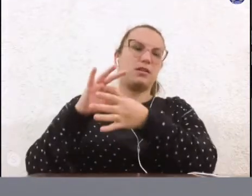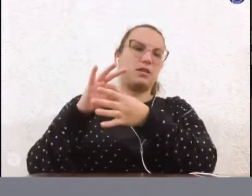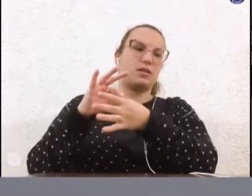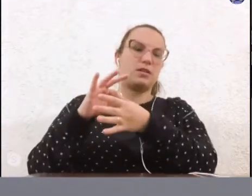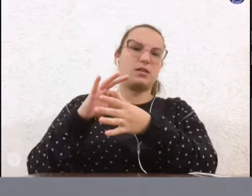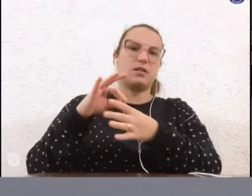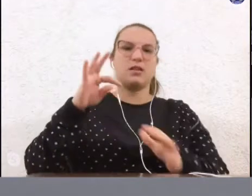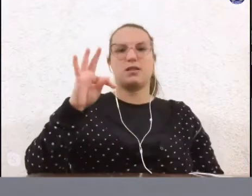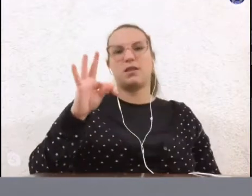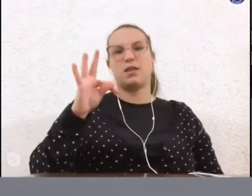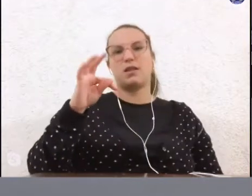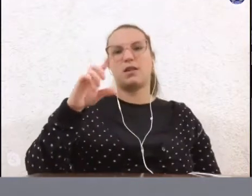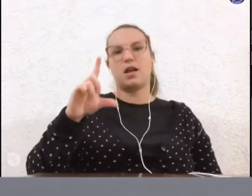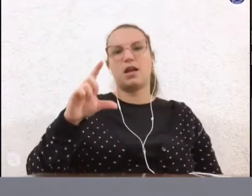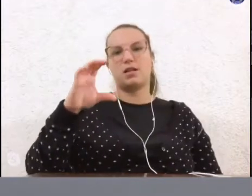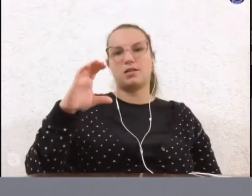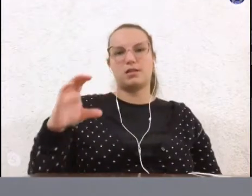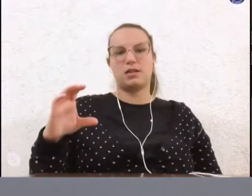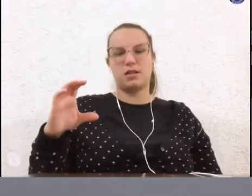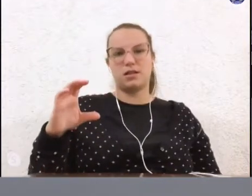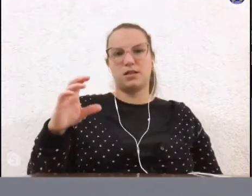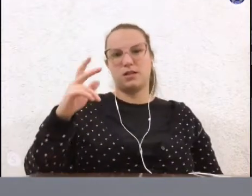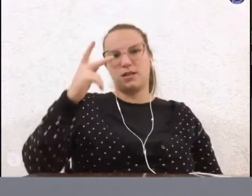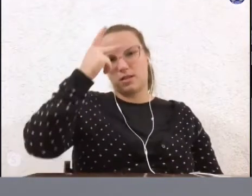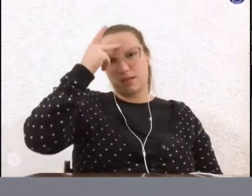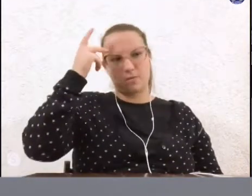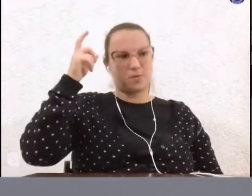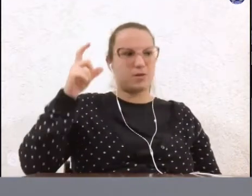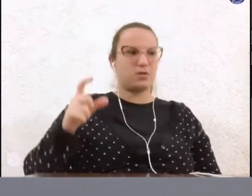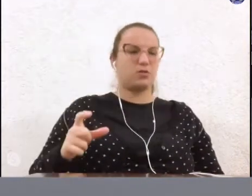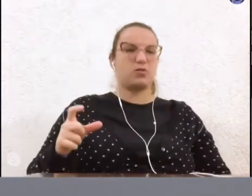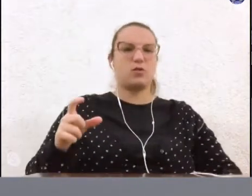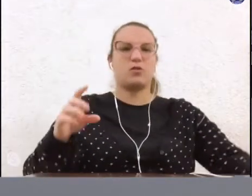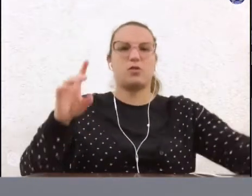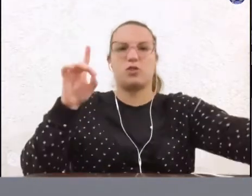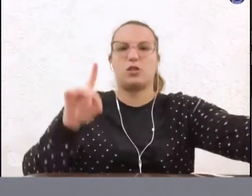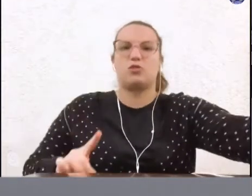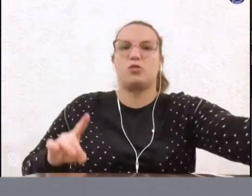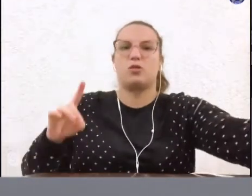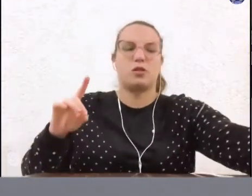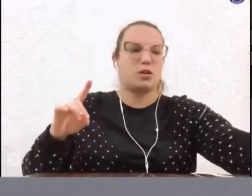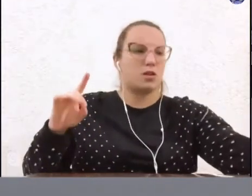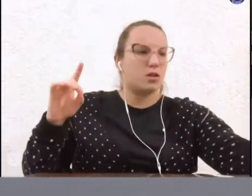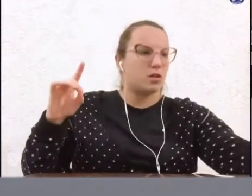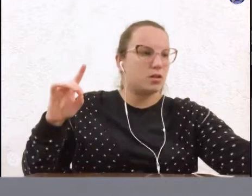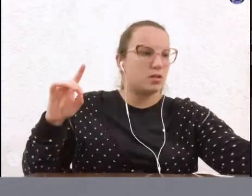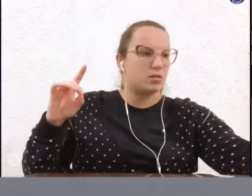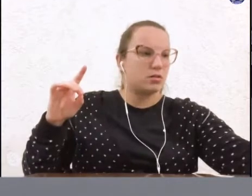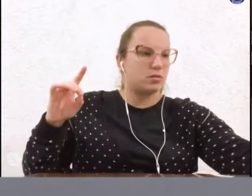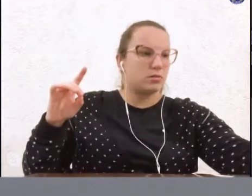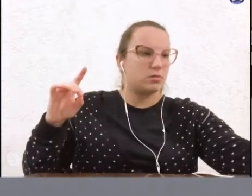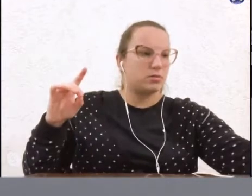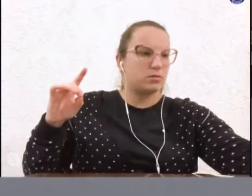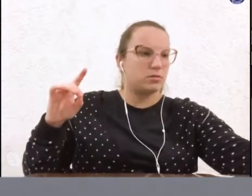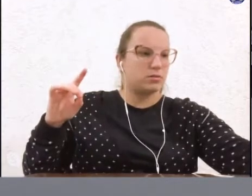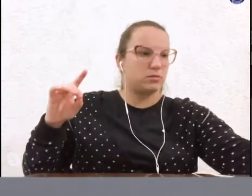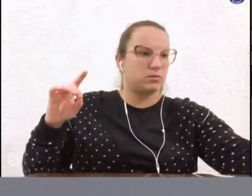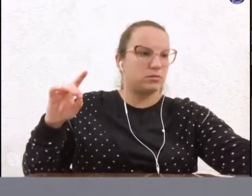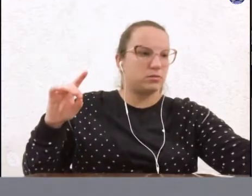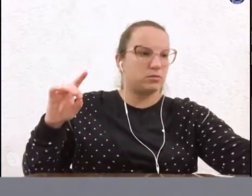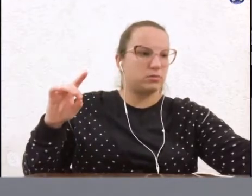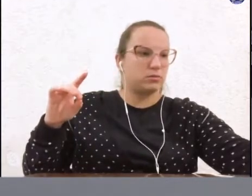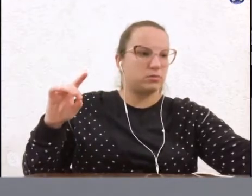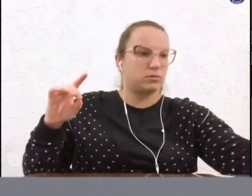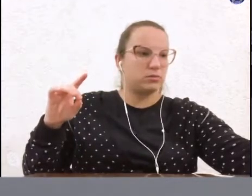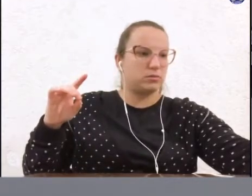TLC, na pessoa do seu diretor espiritual, Padre Everton Georgetti, e do